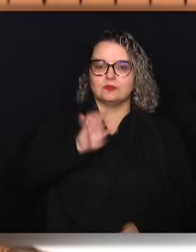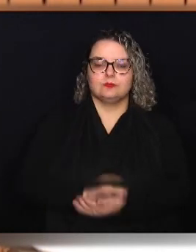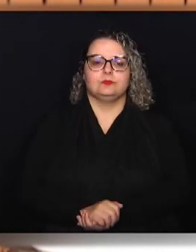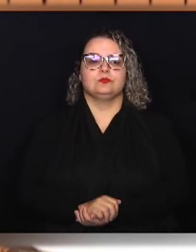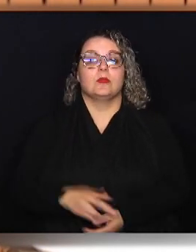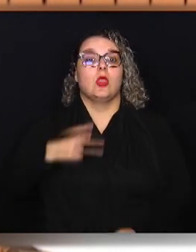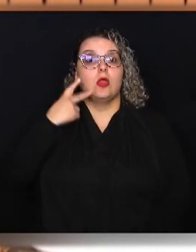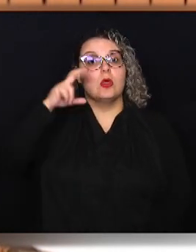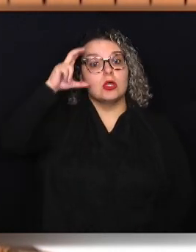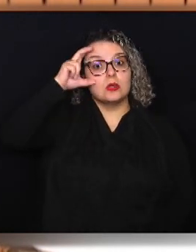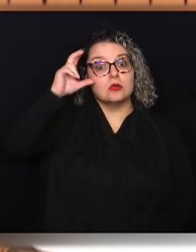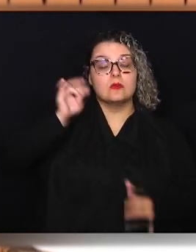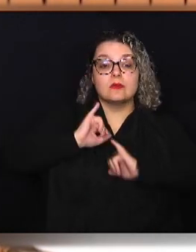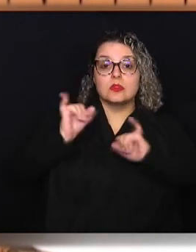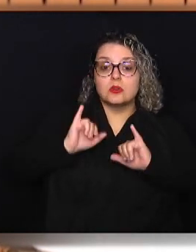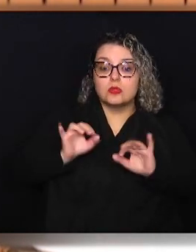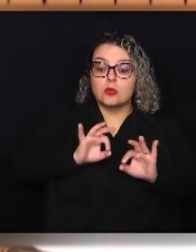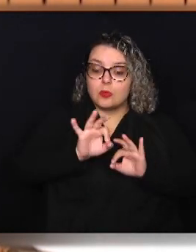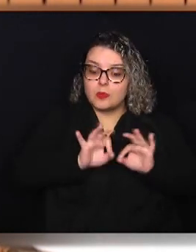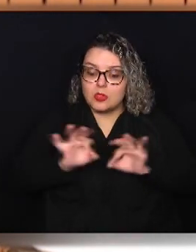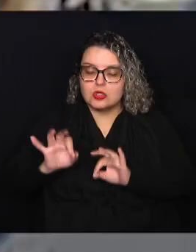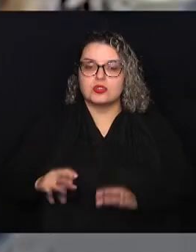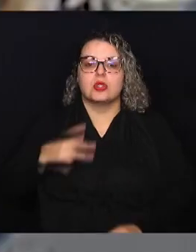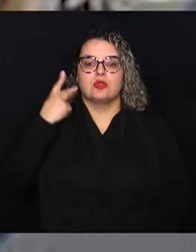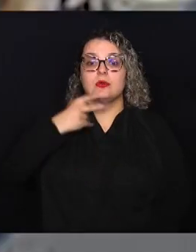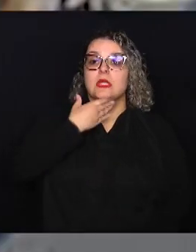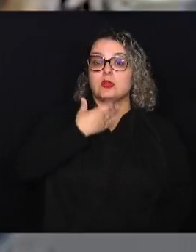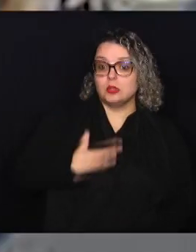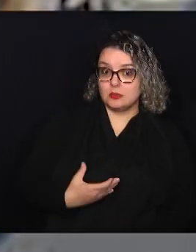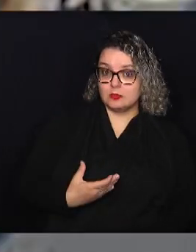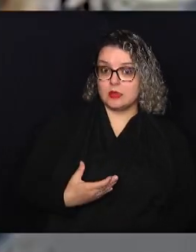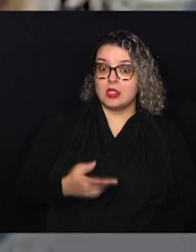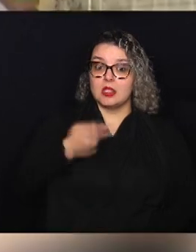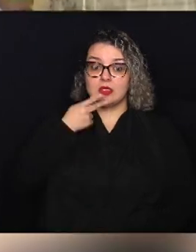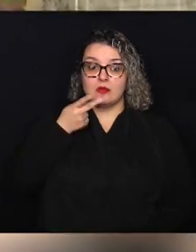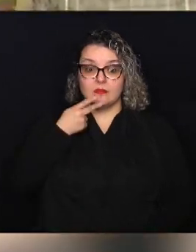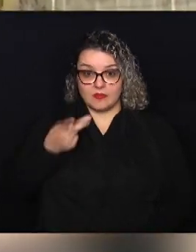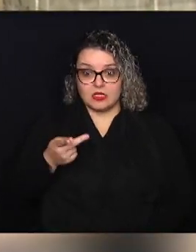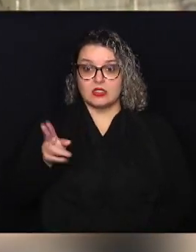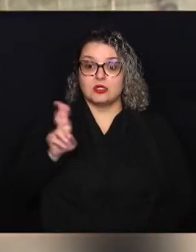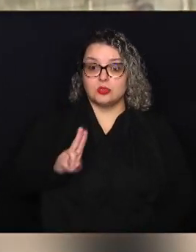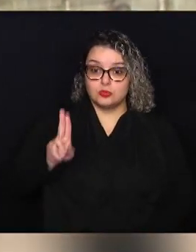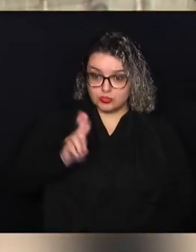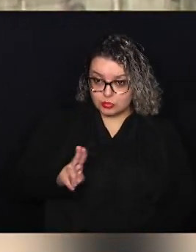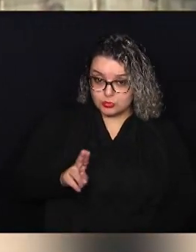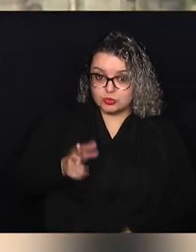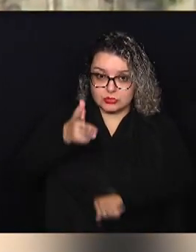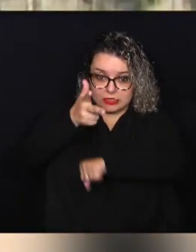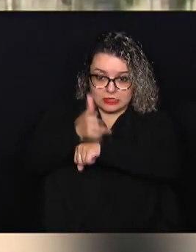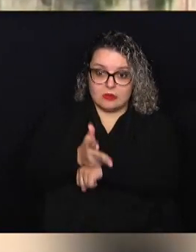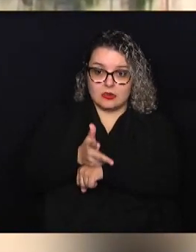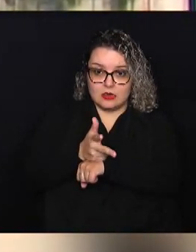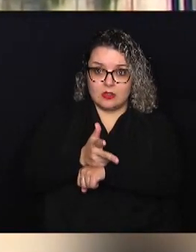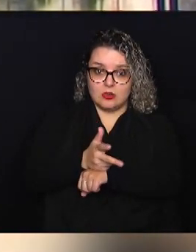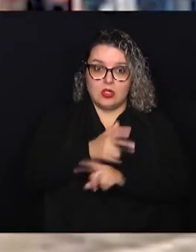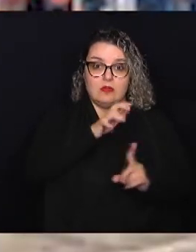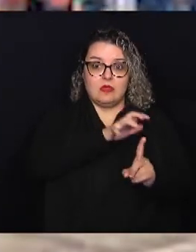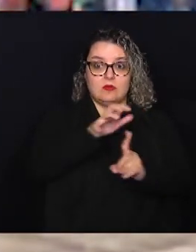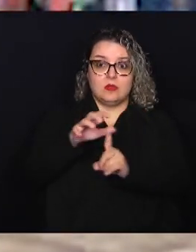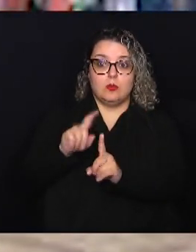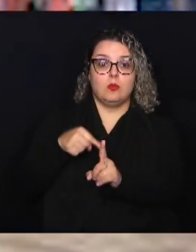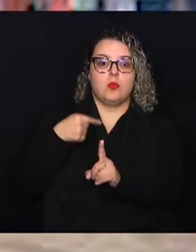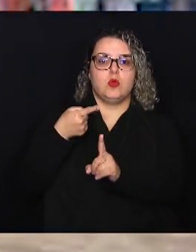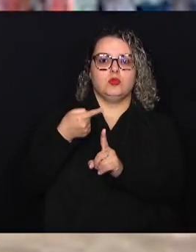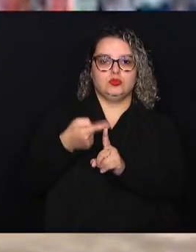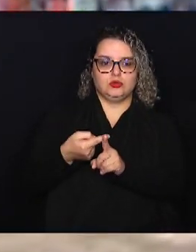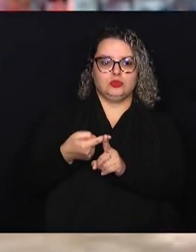Camelô enfatiza o projeto do vereador Carmo Luiz e salienta que a implantação das câmeras vai impactar positivamente